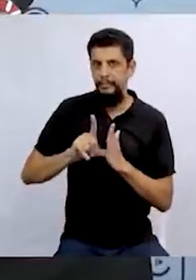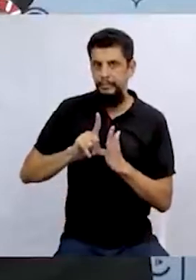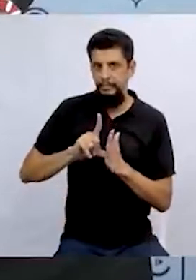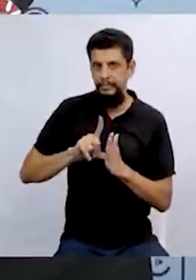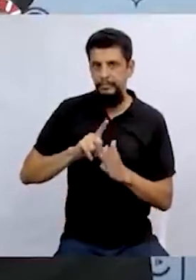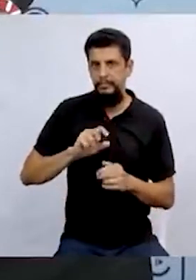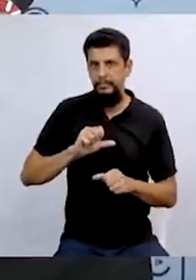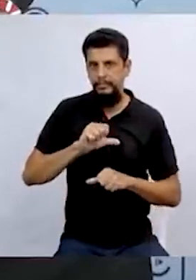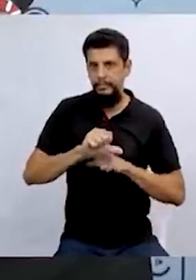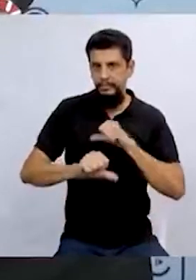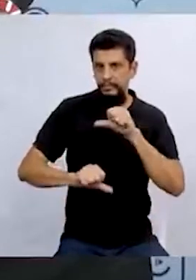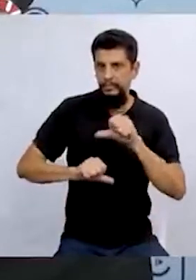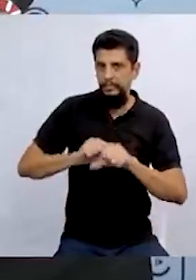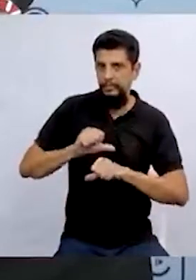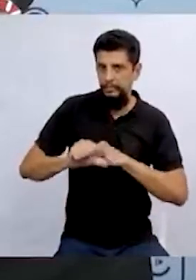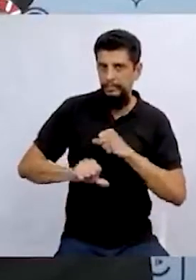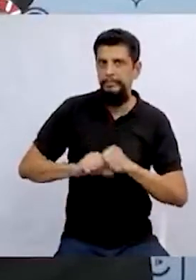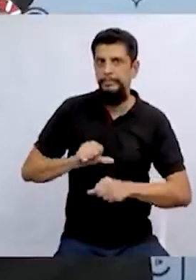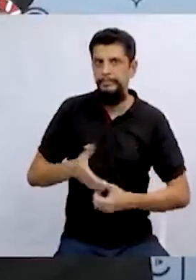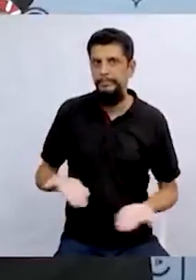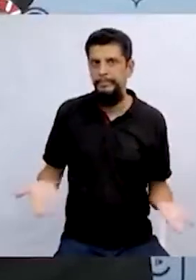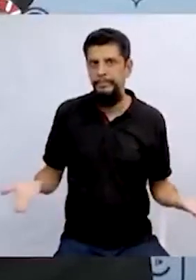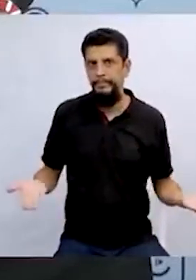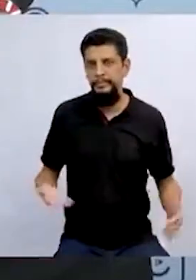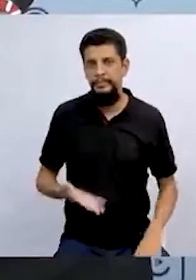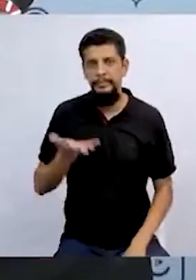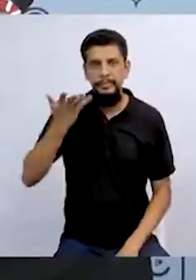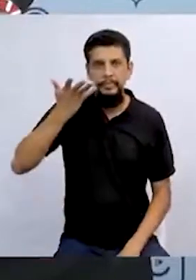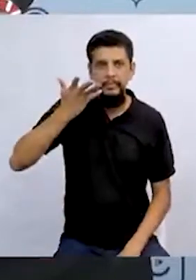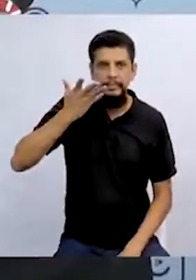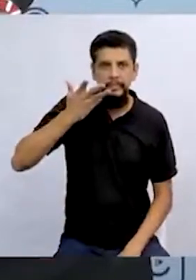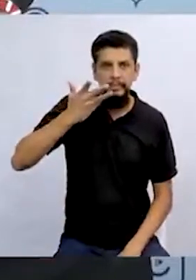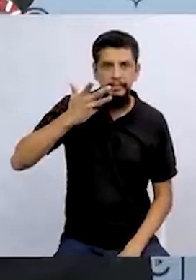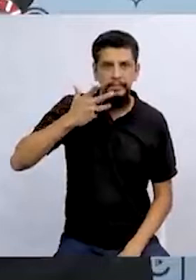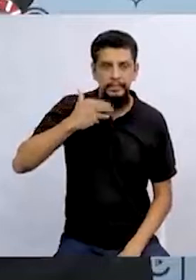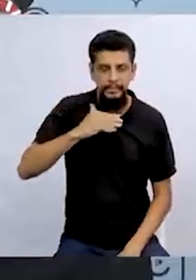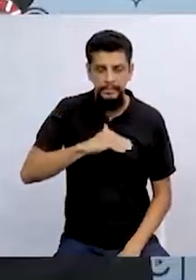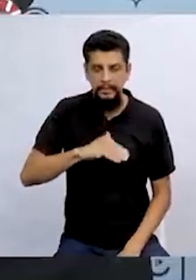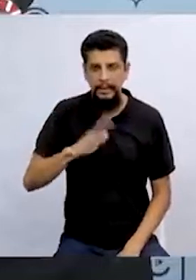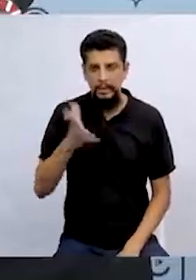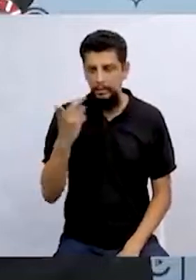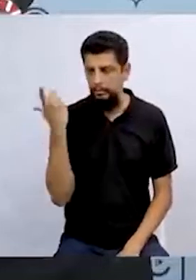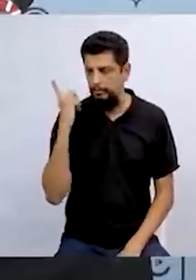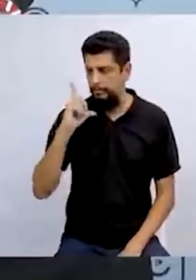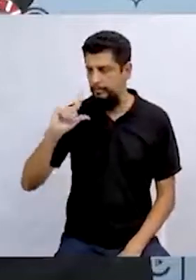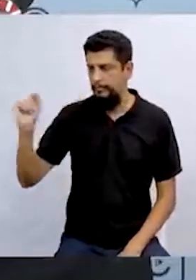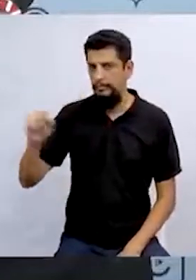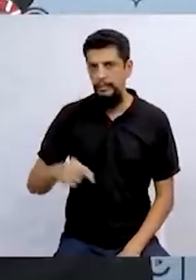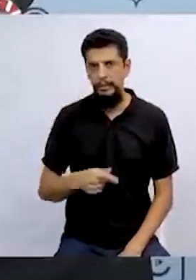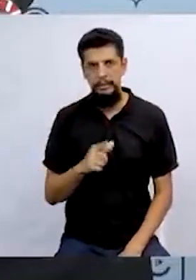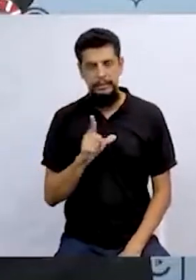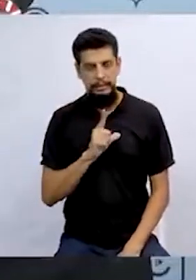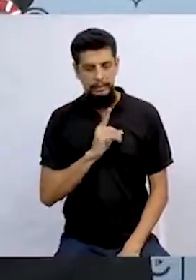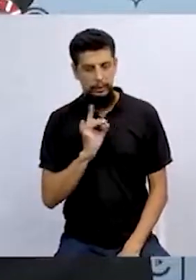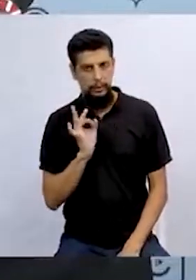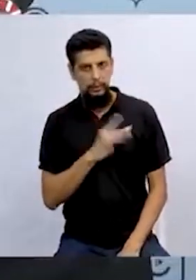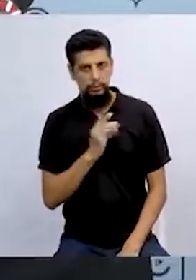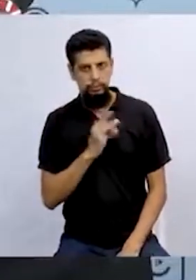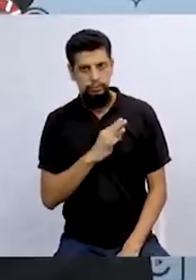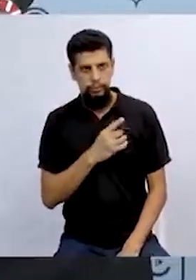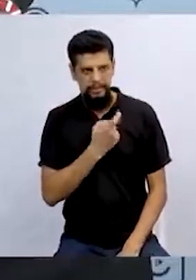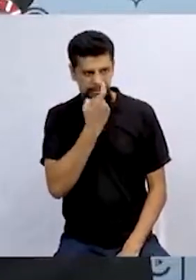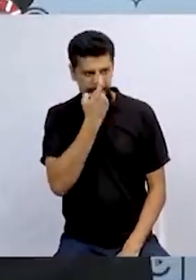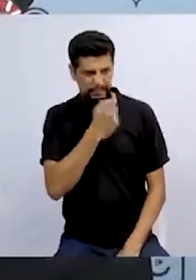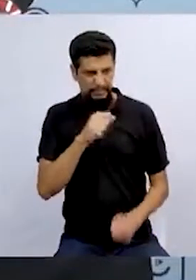mesmo de ela se desesculhambar, as crianças já tinham saído correndo, com medo de que a bruxa